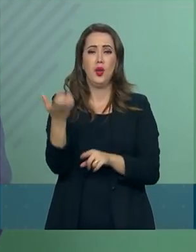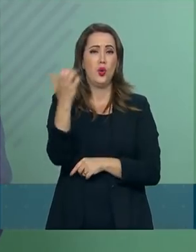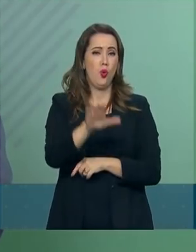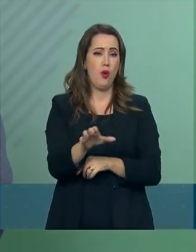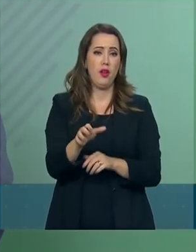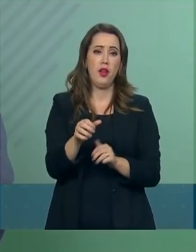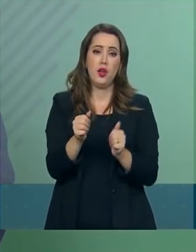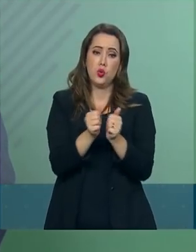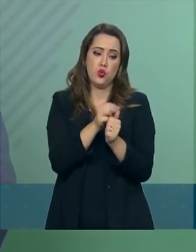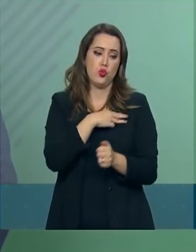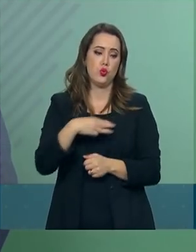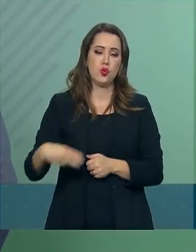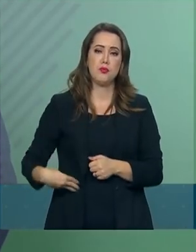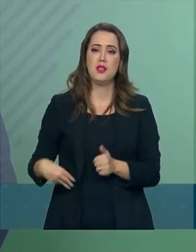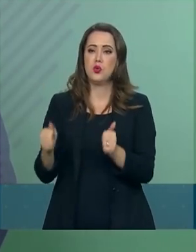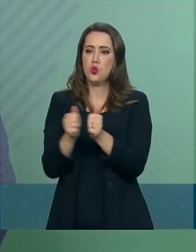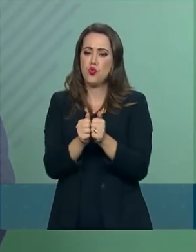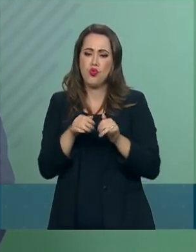seus ministros o fizessem.